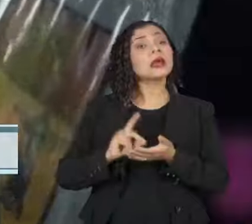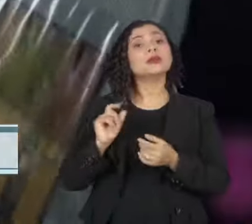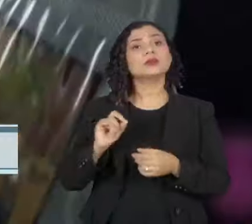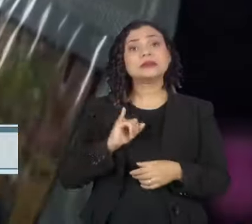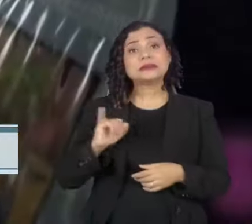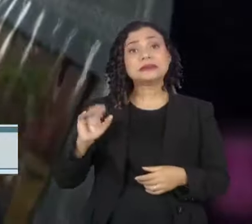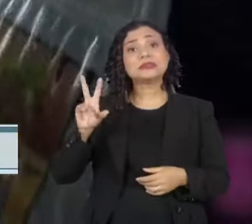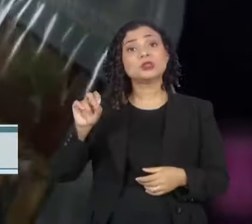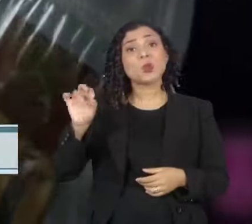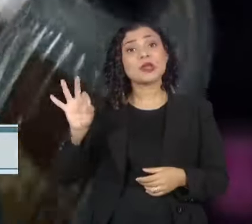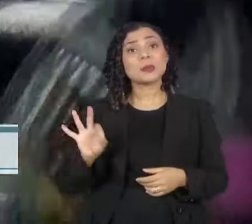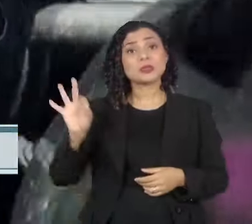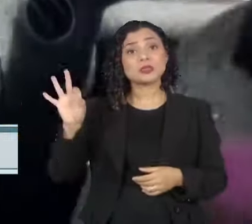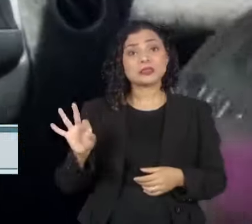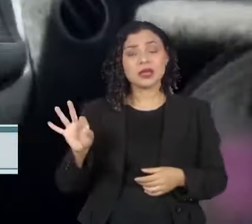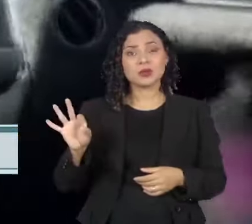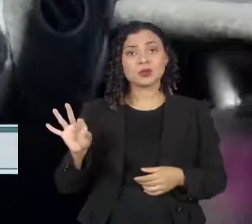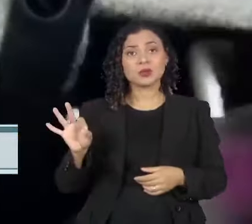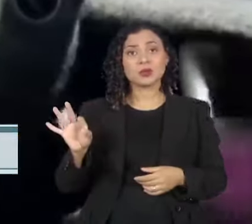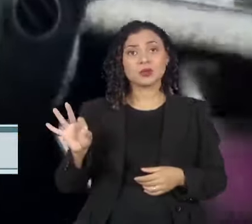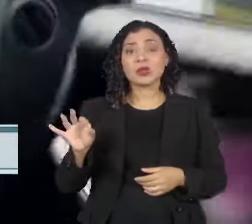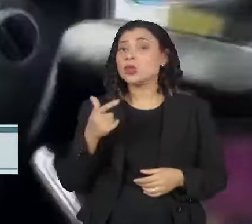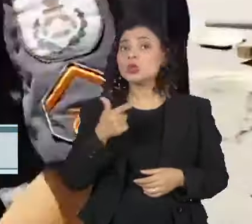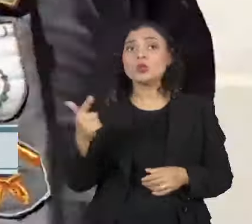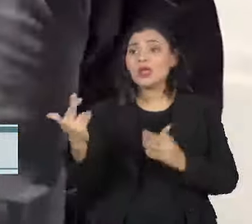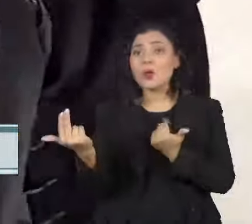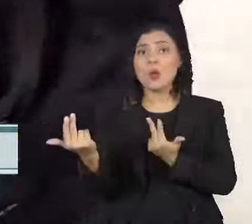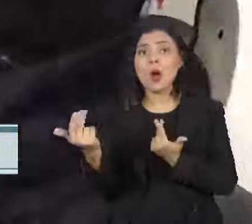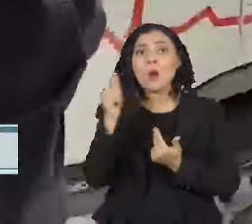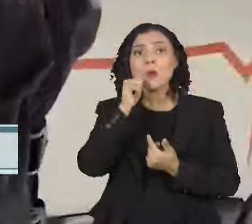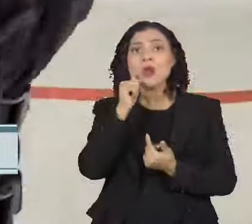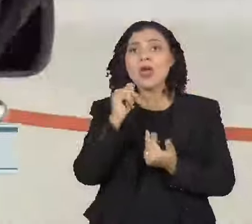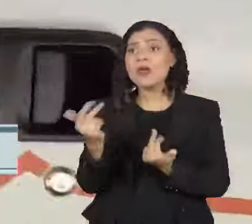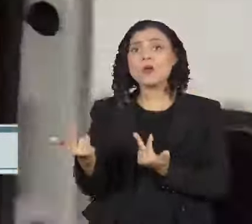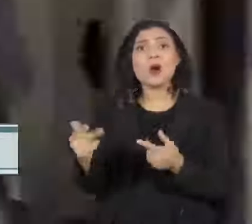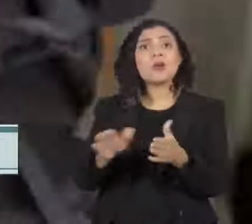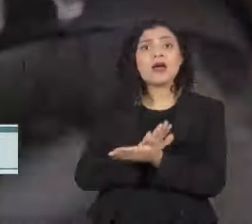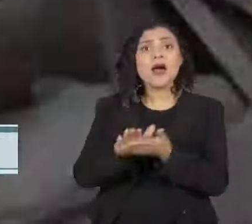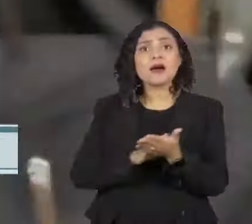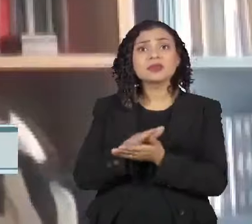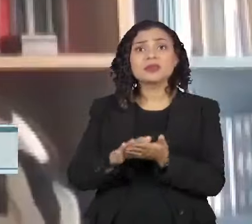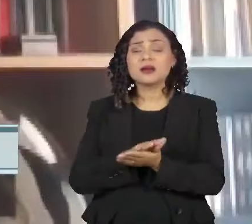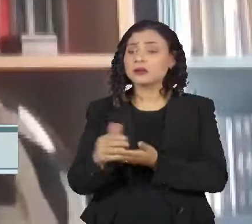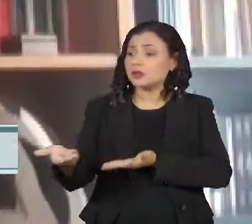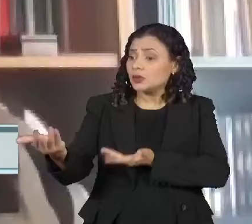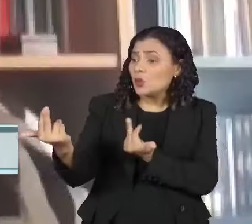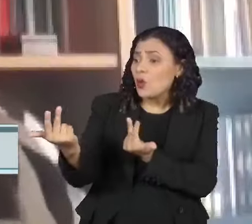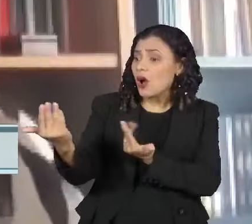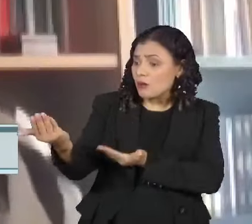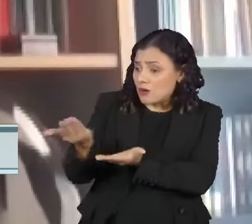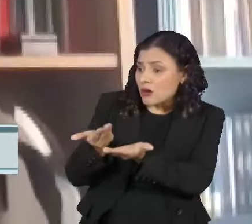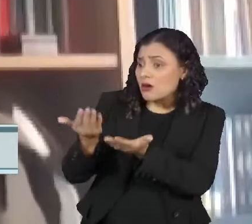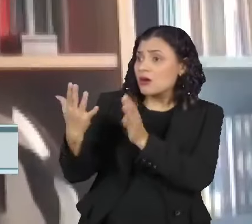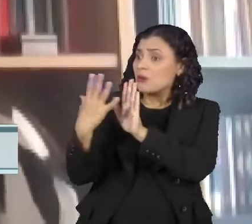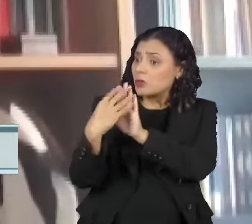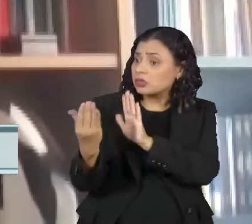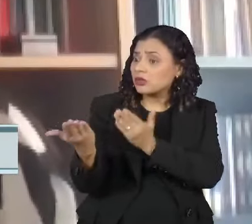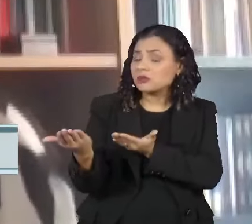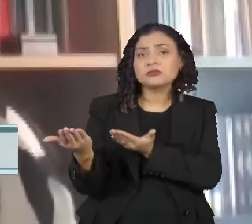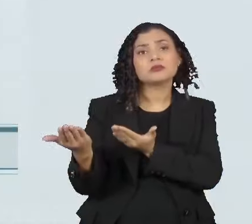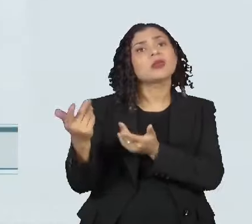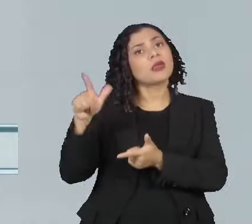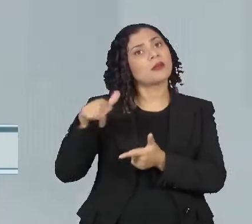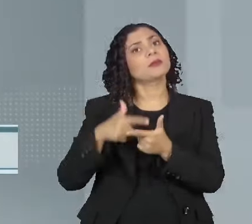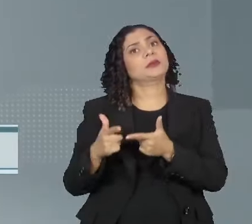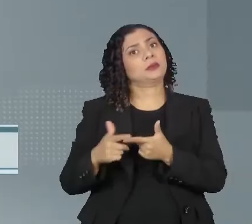metade da população não tem seus pares, outras mulheres para fazer o seu atendimento, isso pode ser, de fato, um